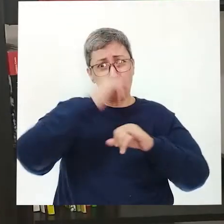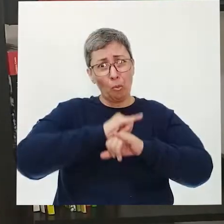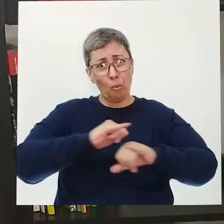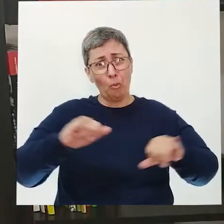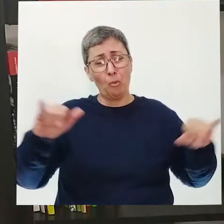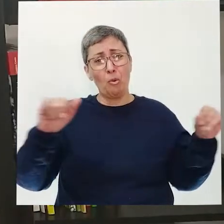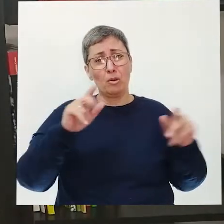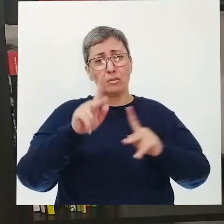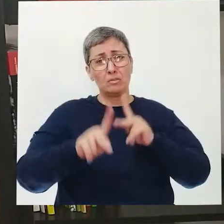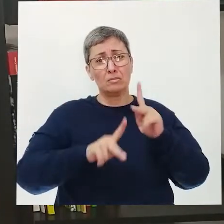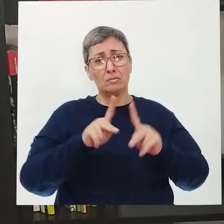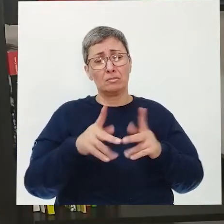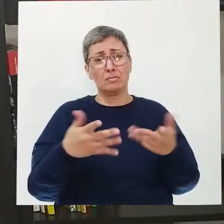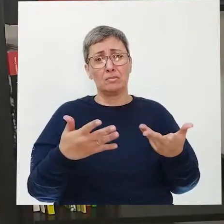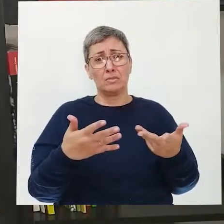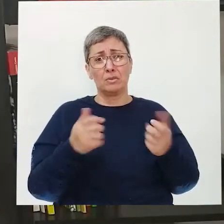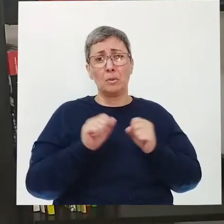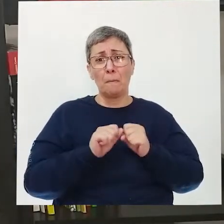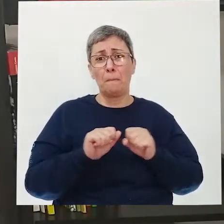espalham pela população.